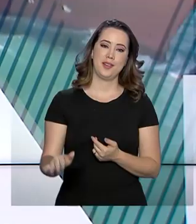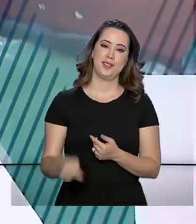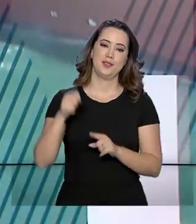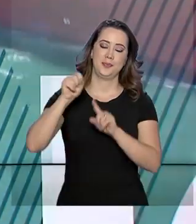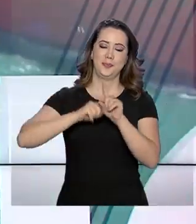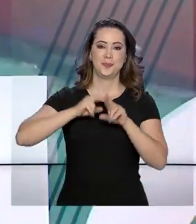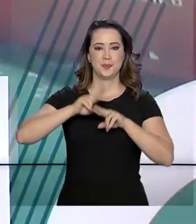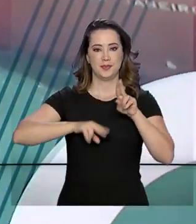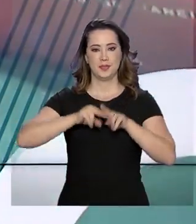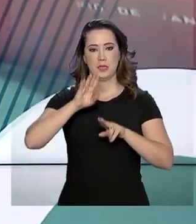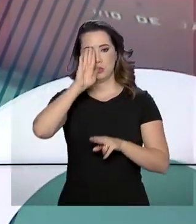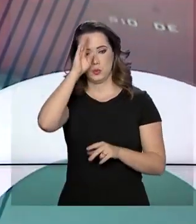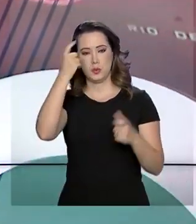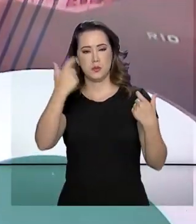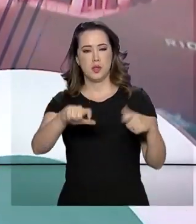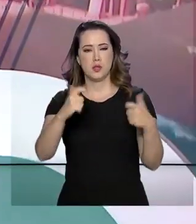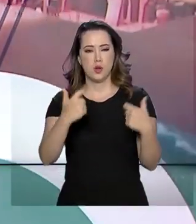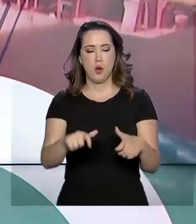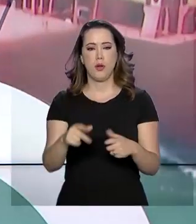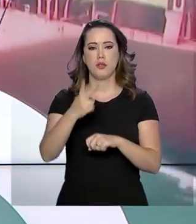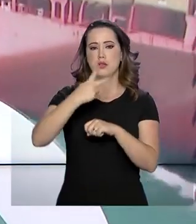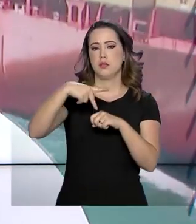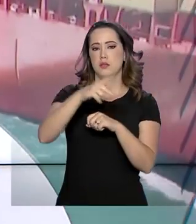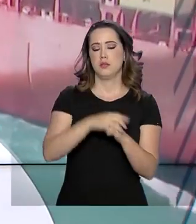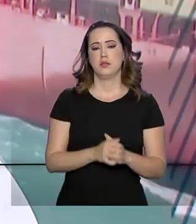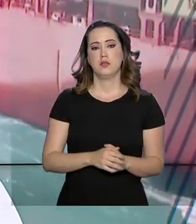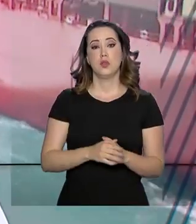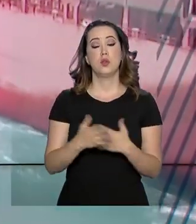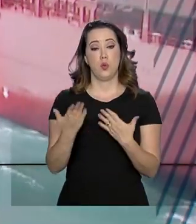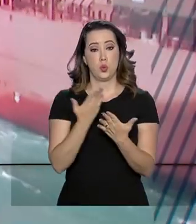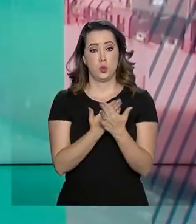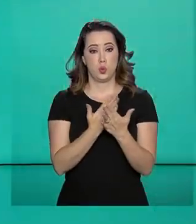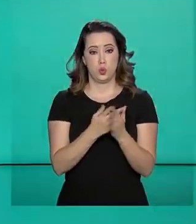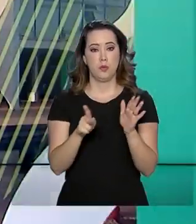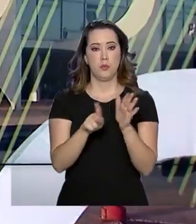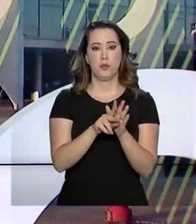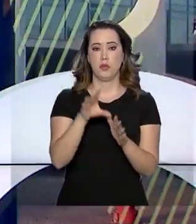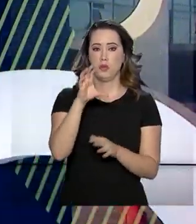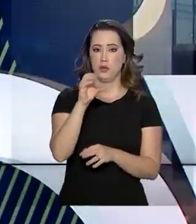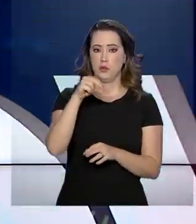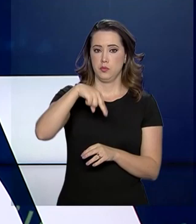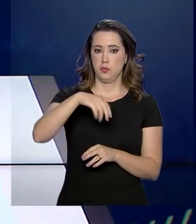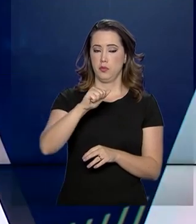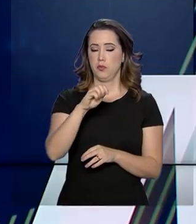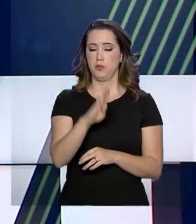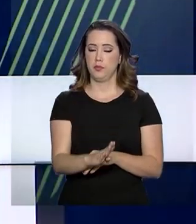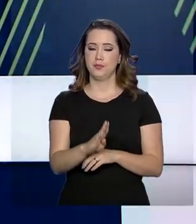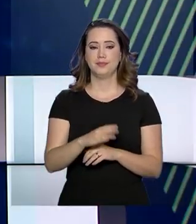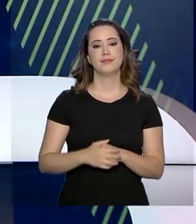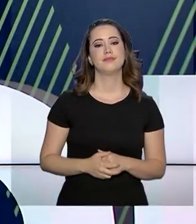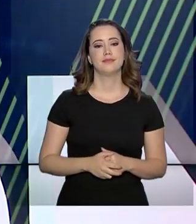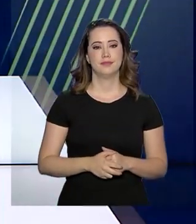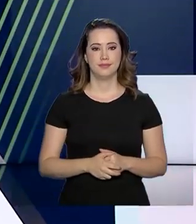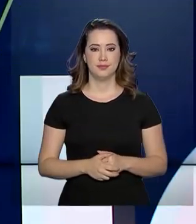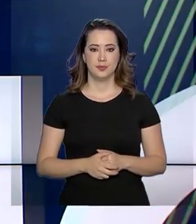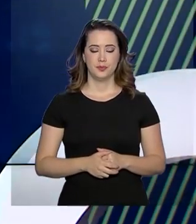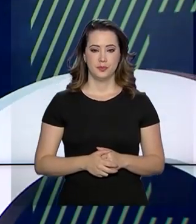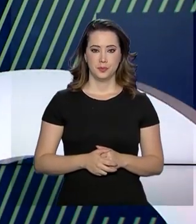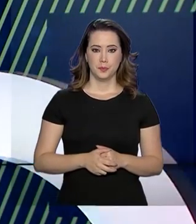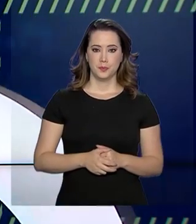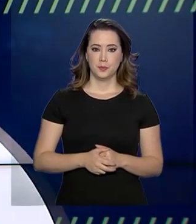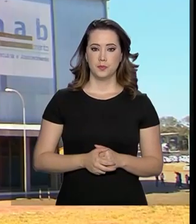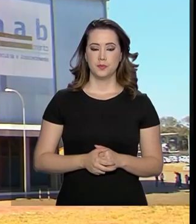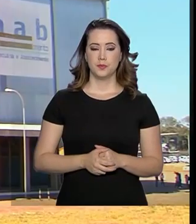mês de junho, nas principais centrais de abastecimento do país. A análise é da Companhia Nacional de Abastecimento, a Conab.